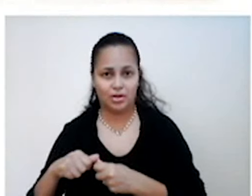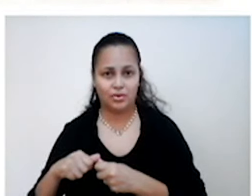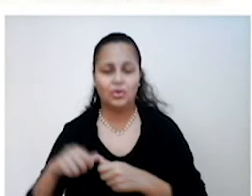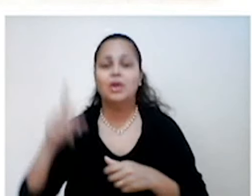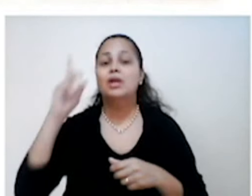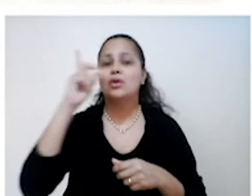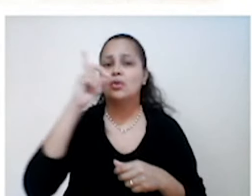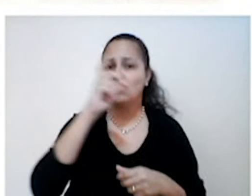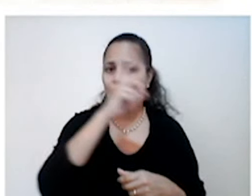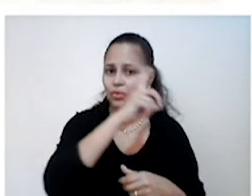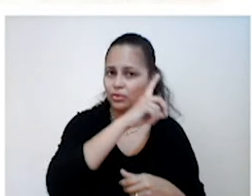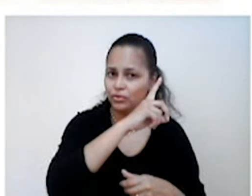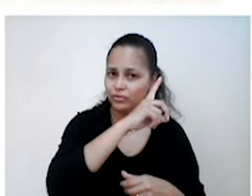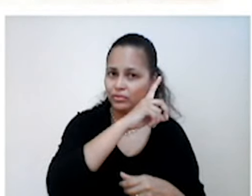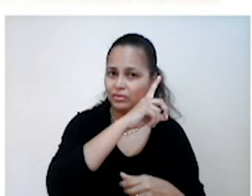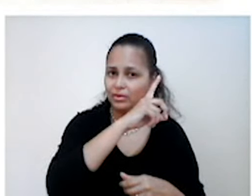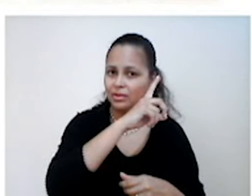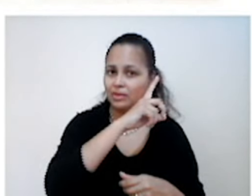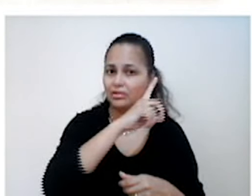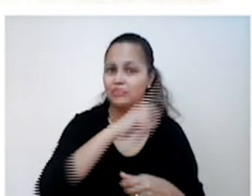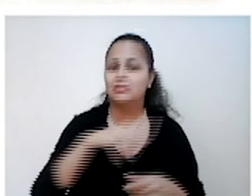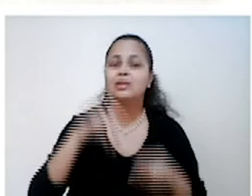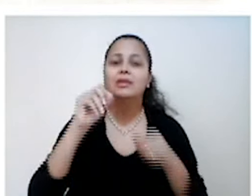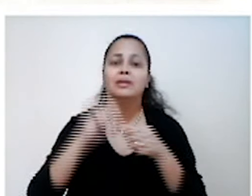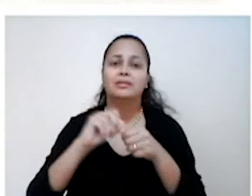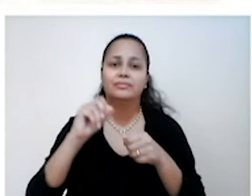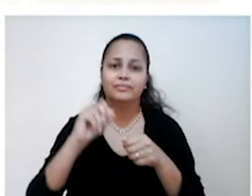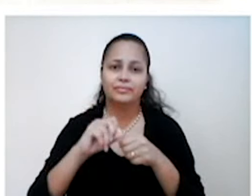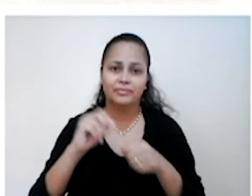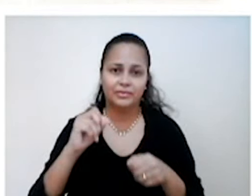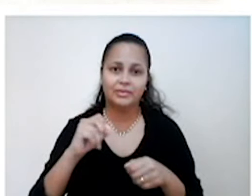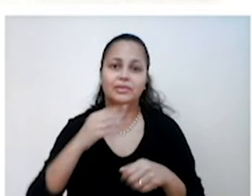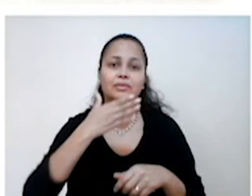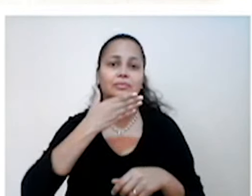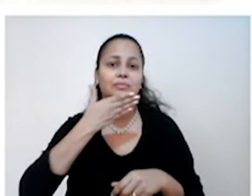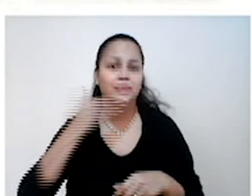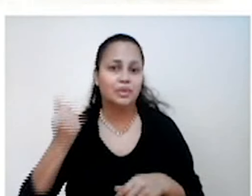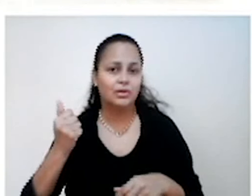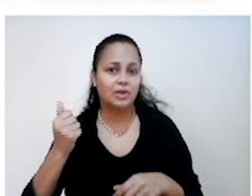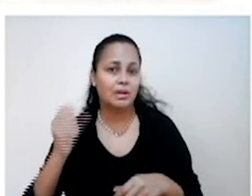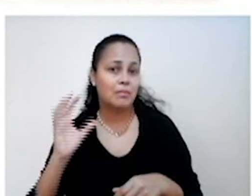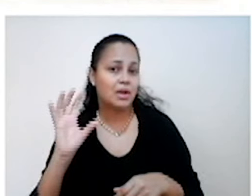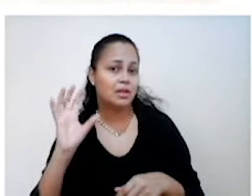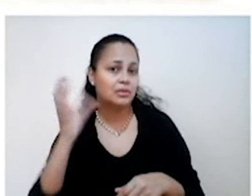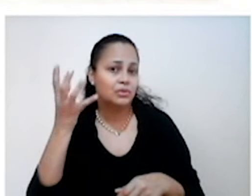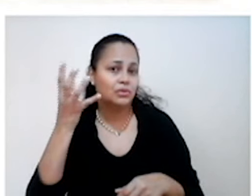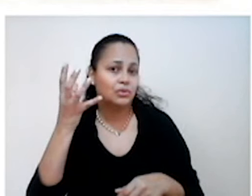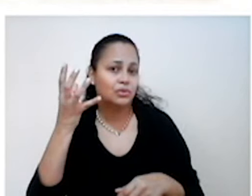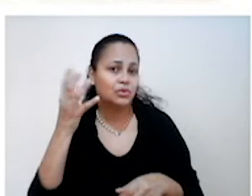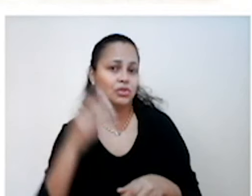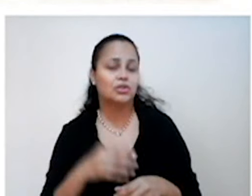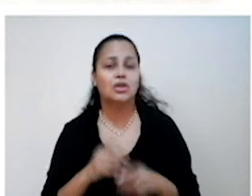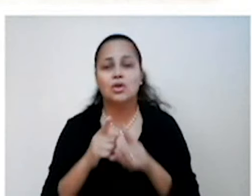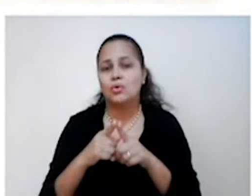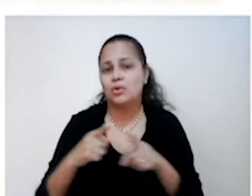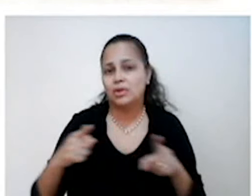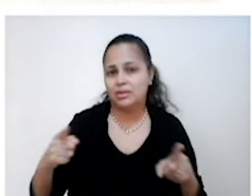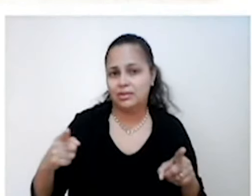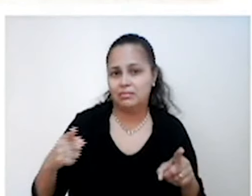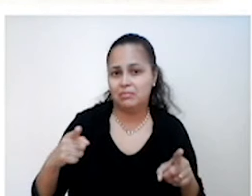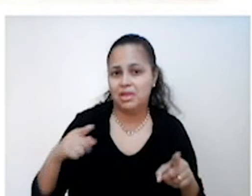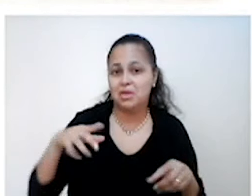e as dificuldades deixadas pelo conflito criaram condições para o surgimento e ou crescimento de movimentos